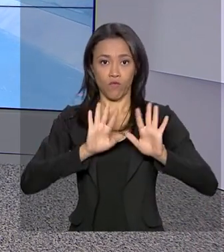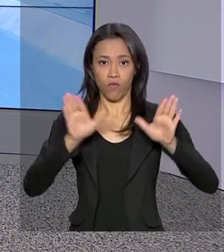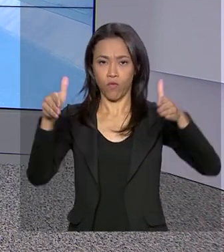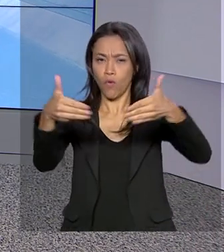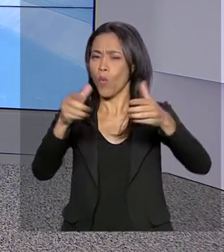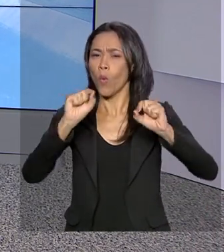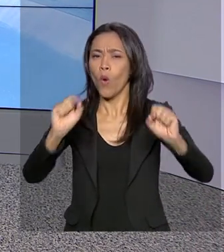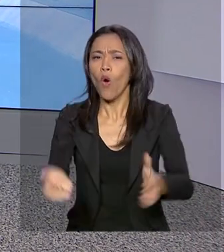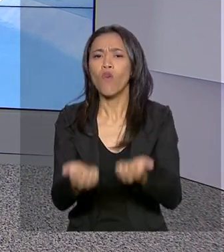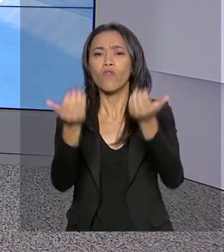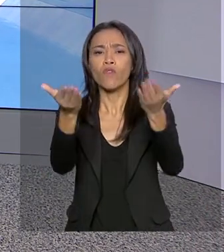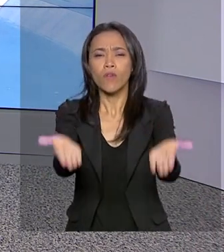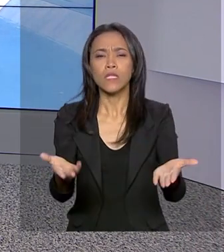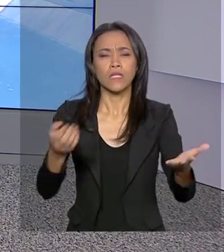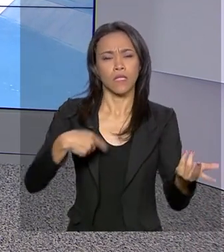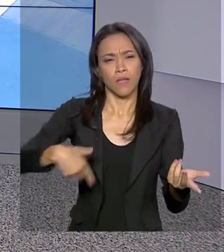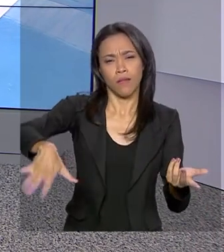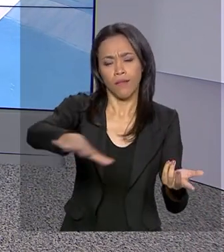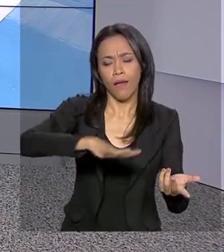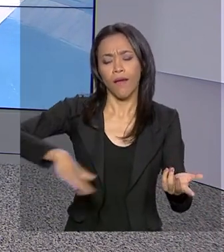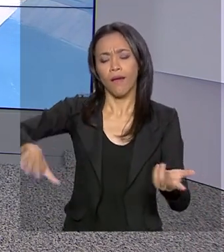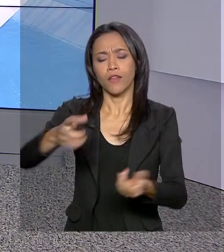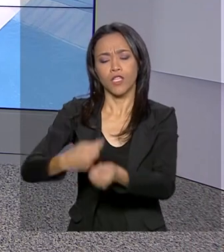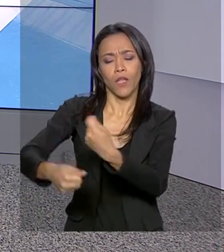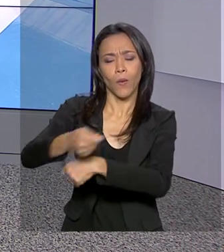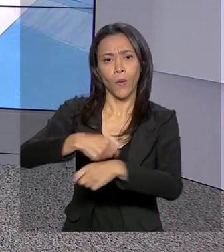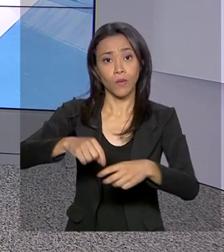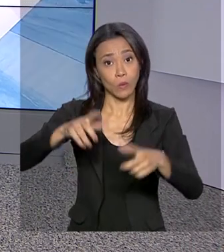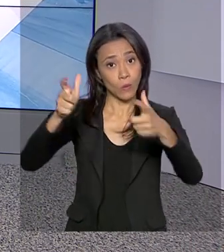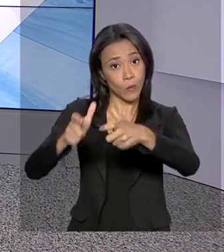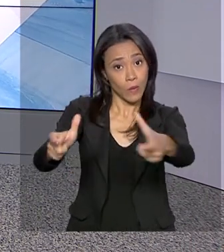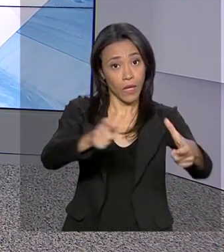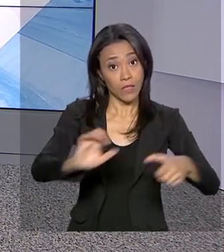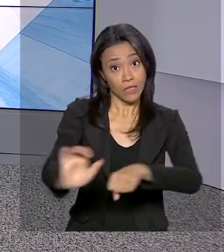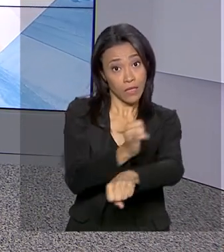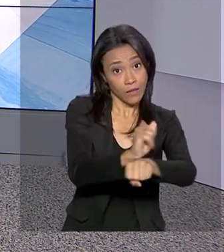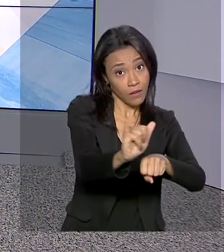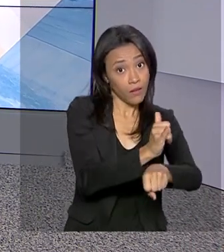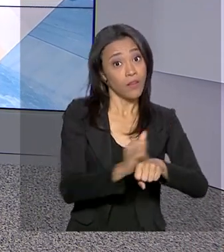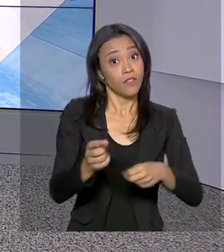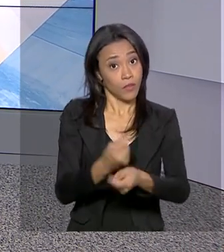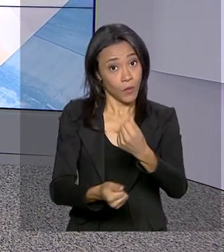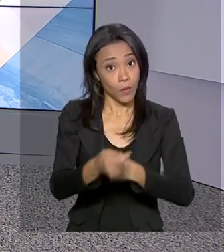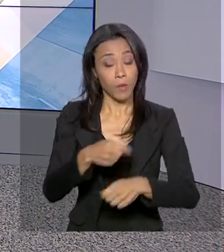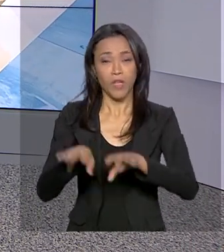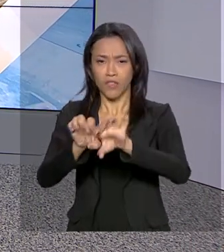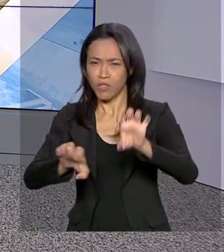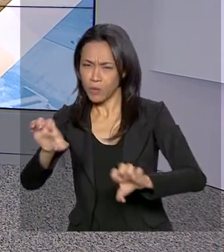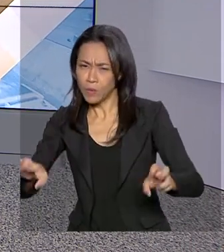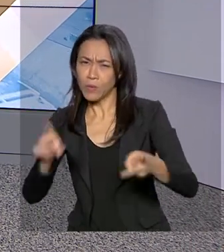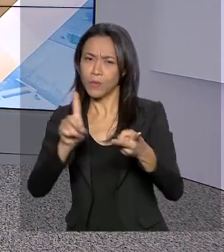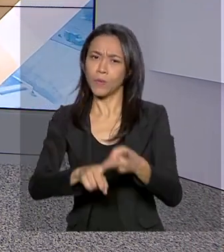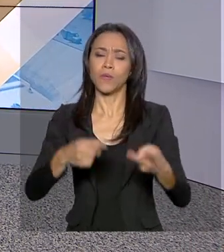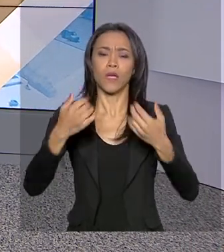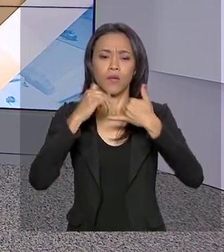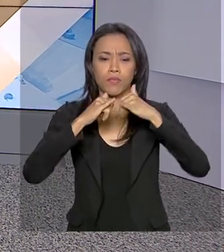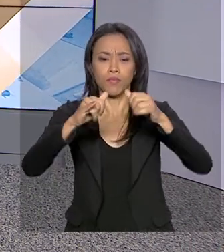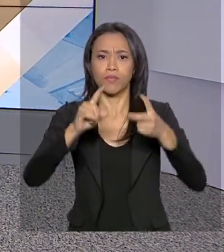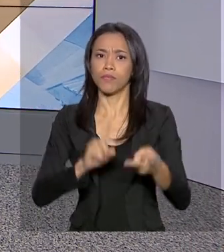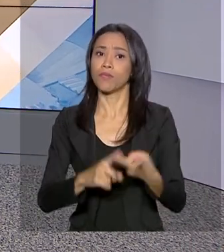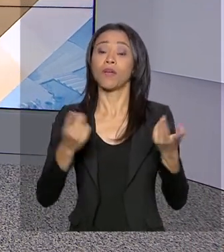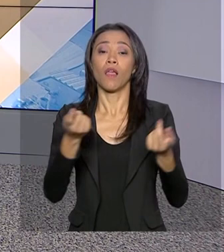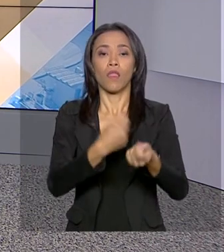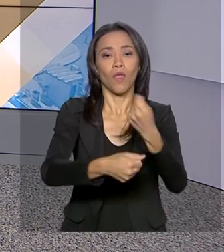oportunidades de negócios em setores estratégicos da economia, como infraestrutura, energia, agronegócios, tecnologia